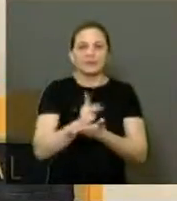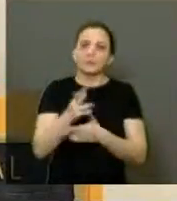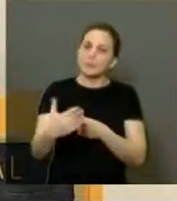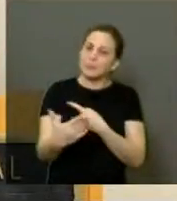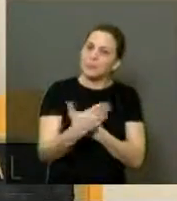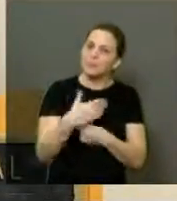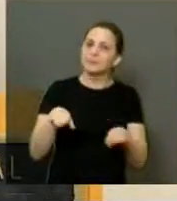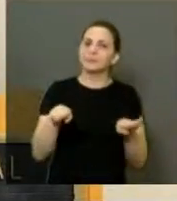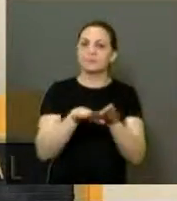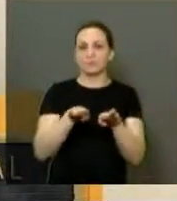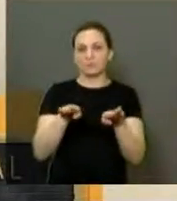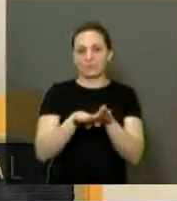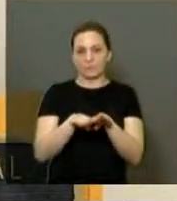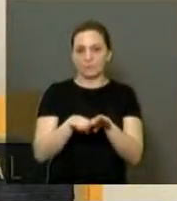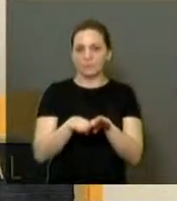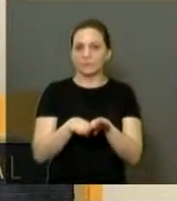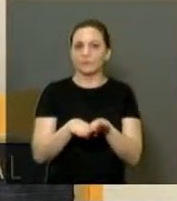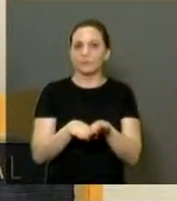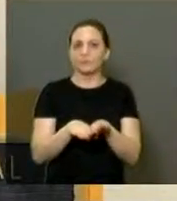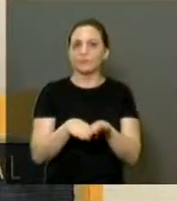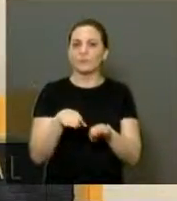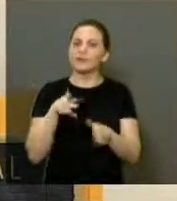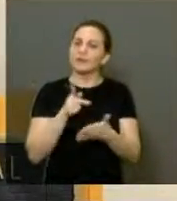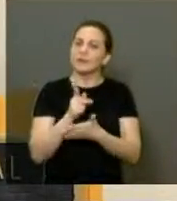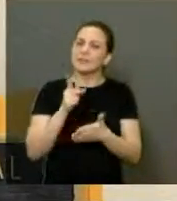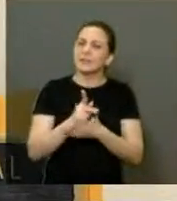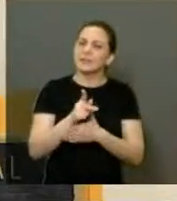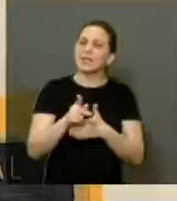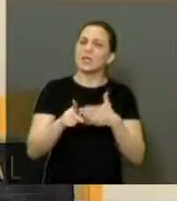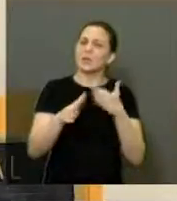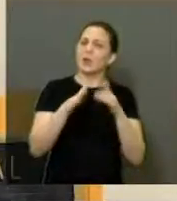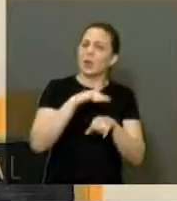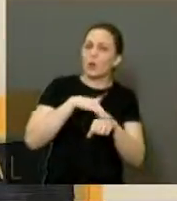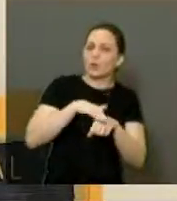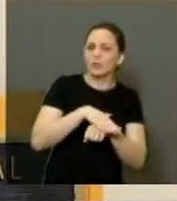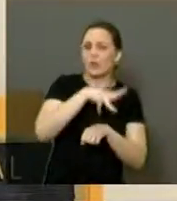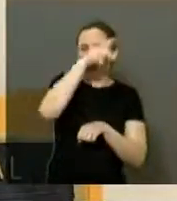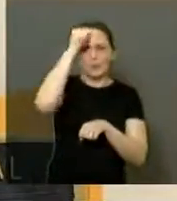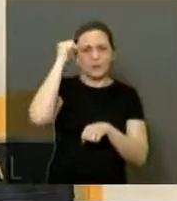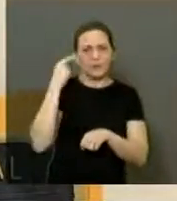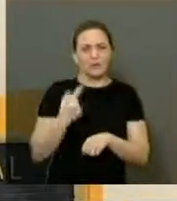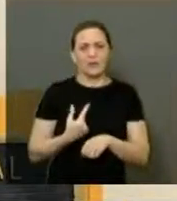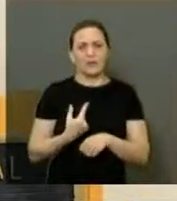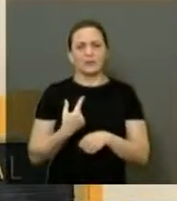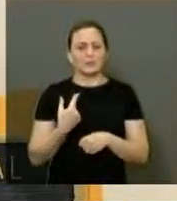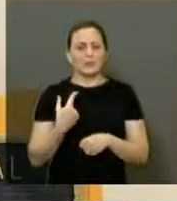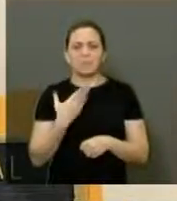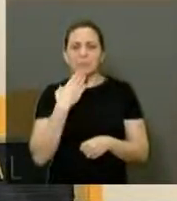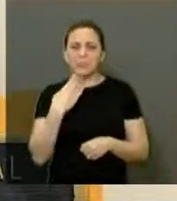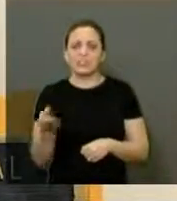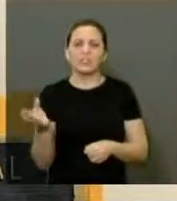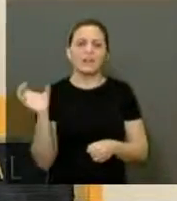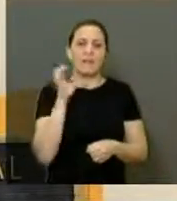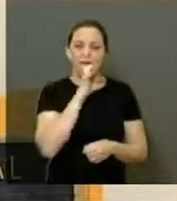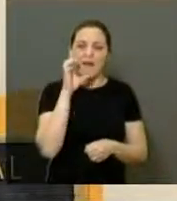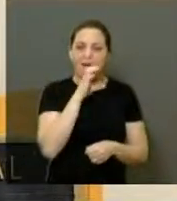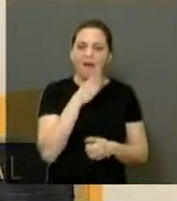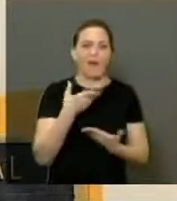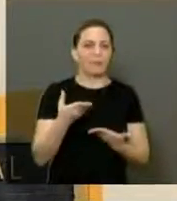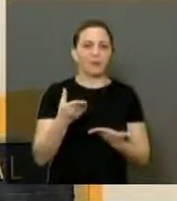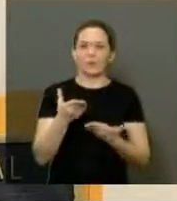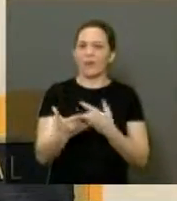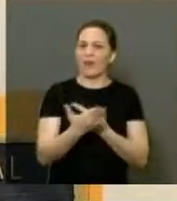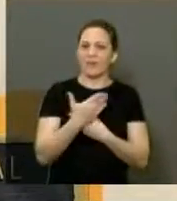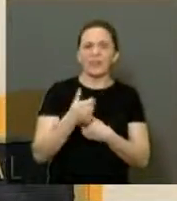atende também. Também estou lá direto, não é assim que atende, não. Não é só piscar os olhos e estalar o dedo que ele vai